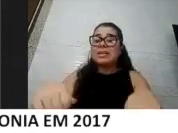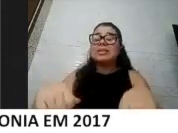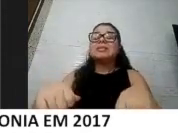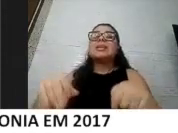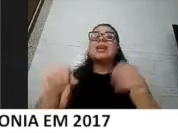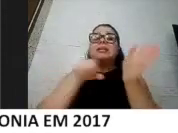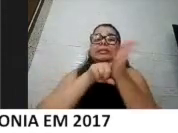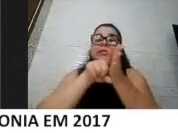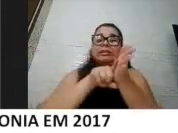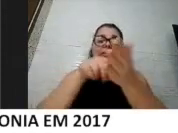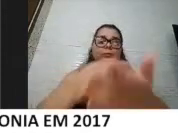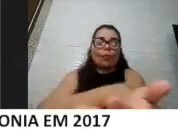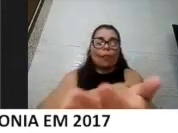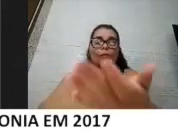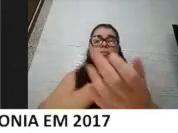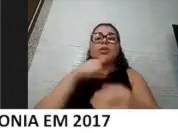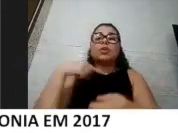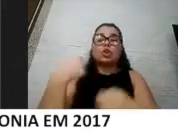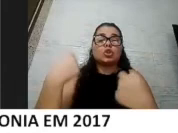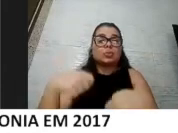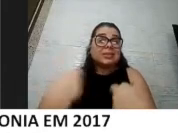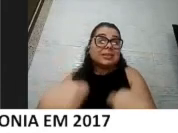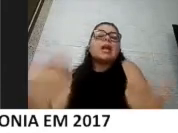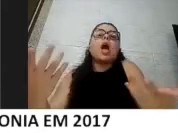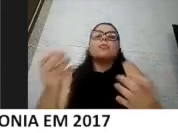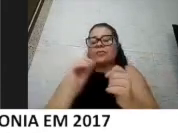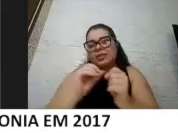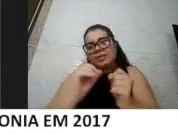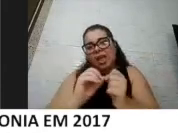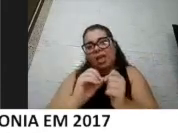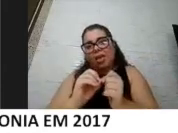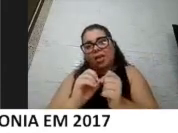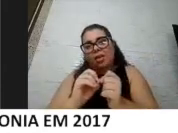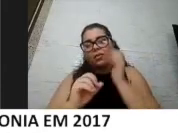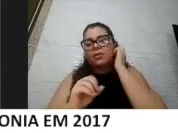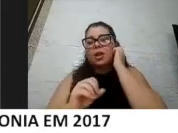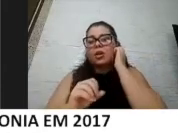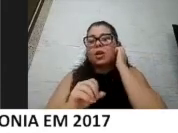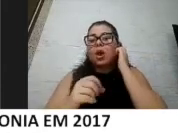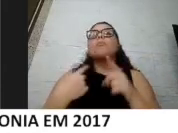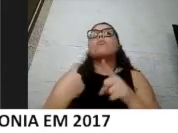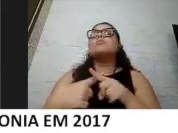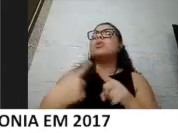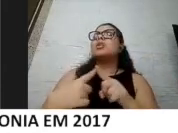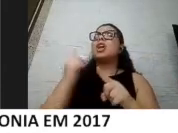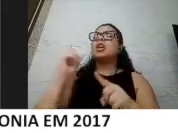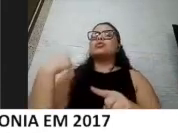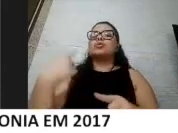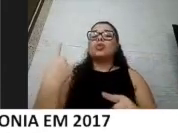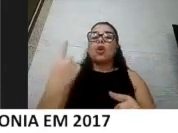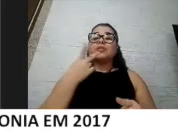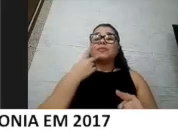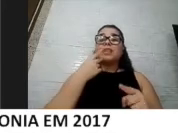os casos que a gente descreve são os casos internados e daí a gente pode ter uma falsa impressão de que existem quadros mais